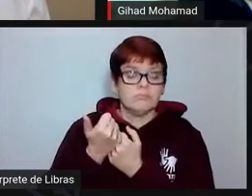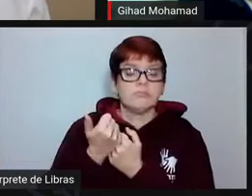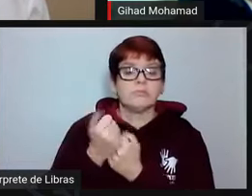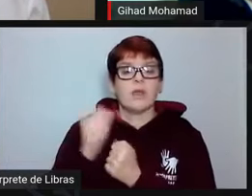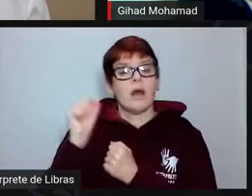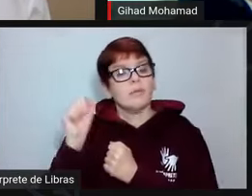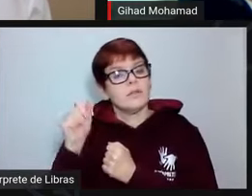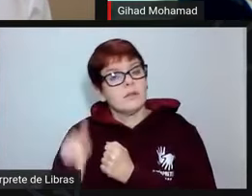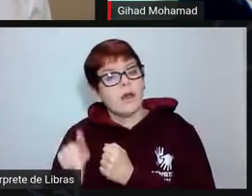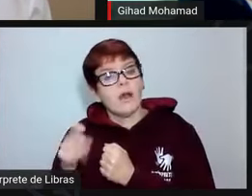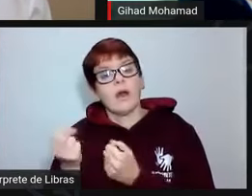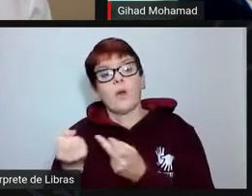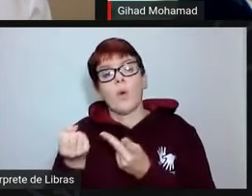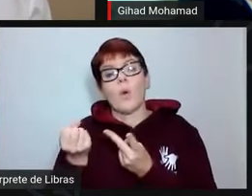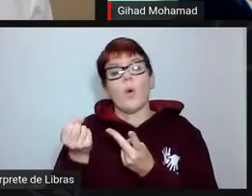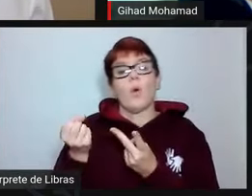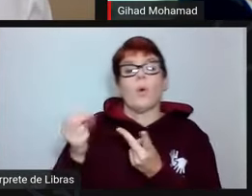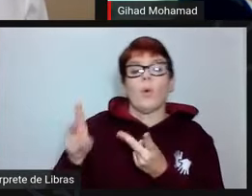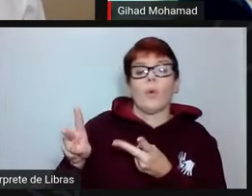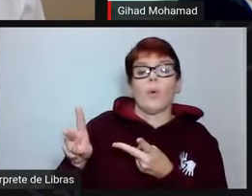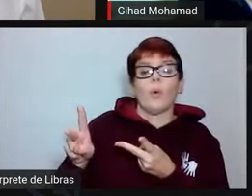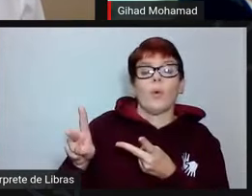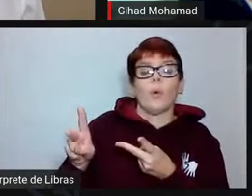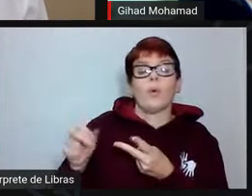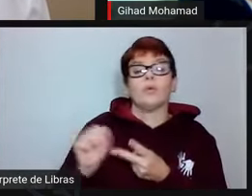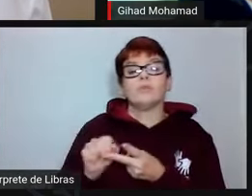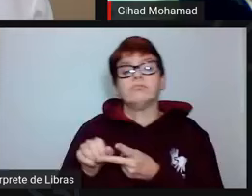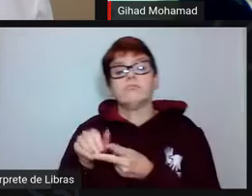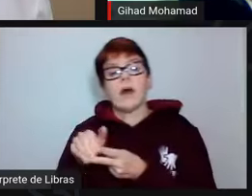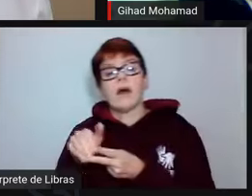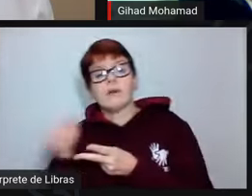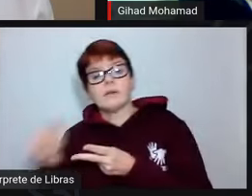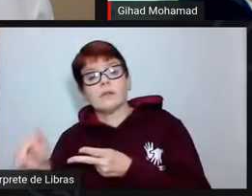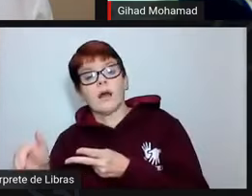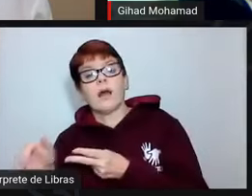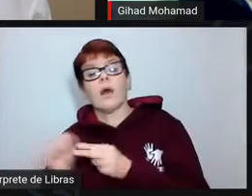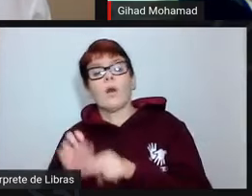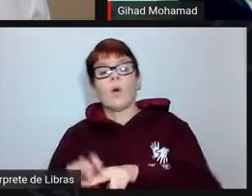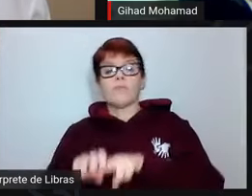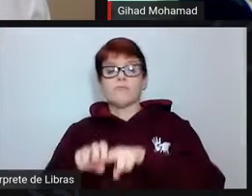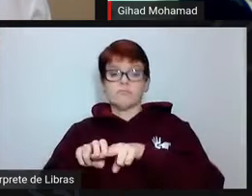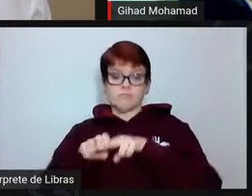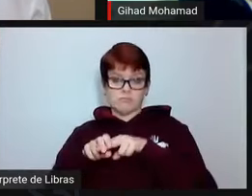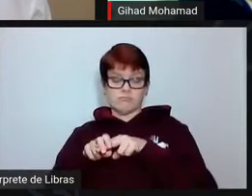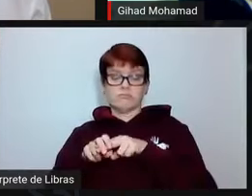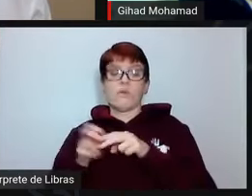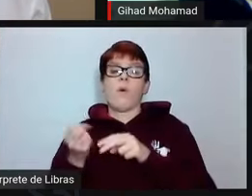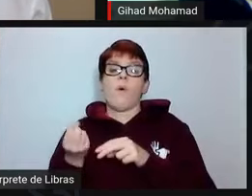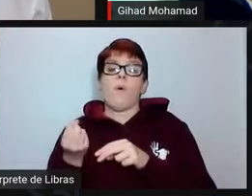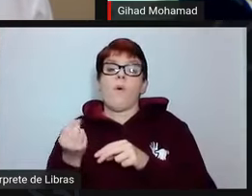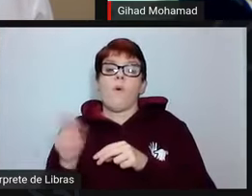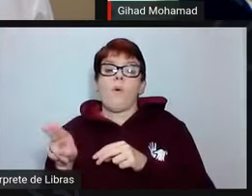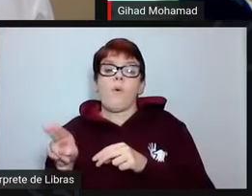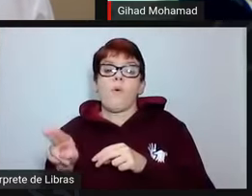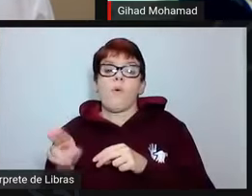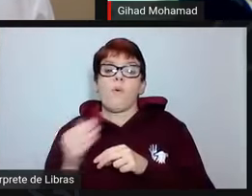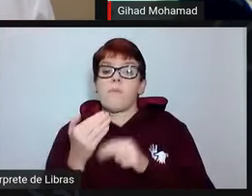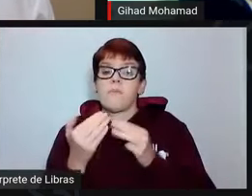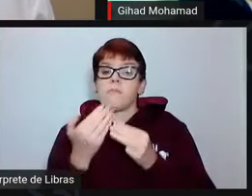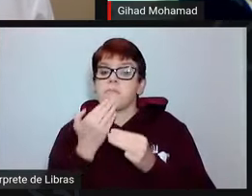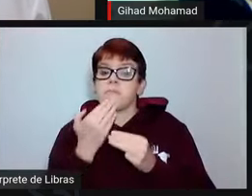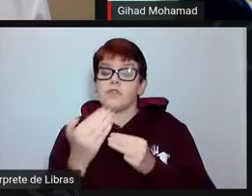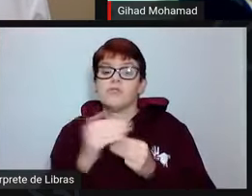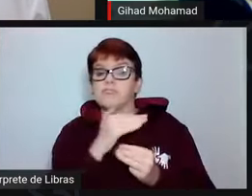aposentaram ou que se exoneraram nesse período que, infelizmente, tenham vindo a óbito,